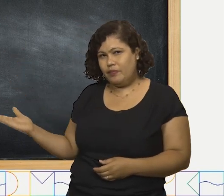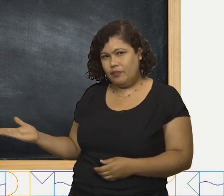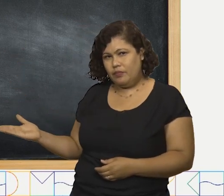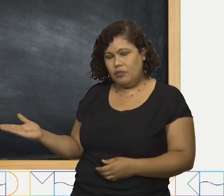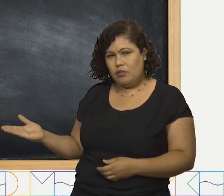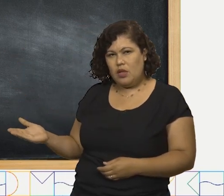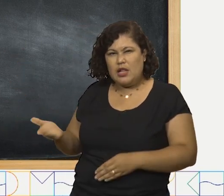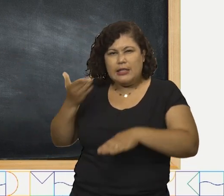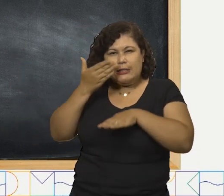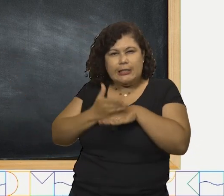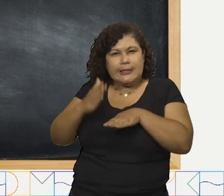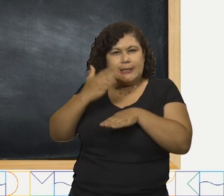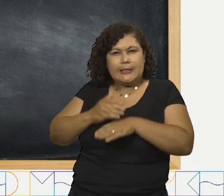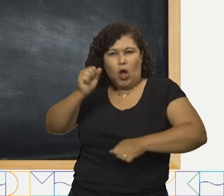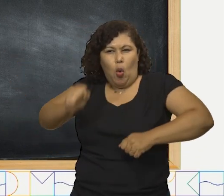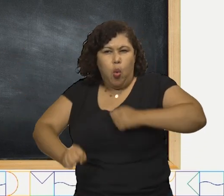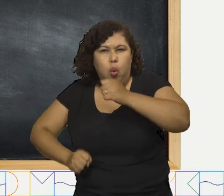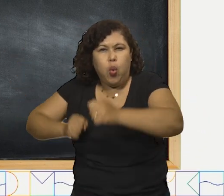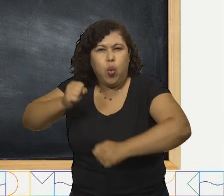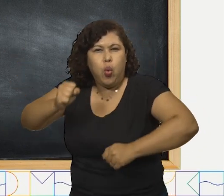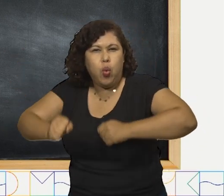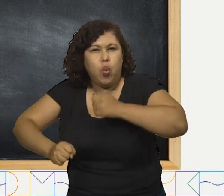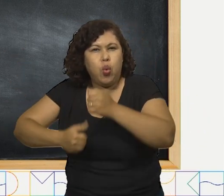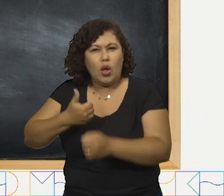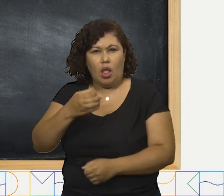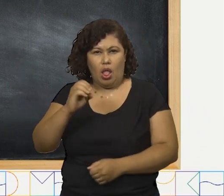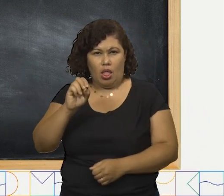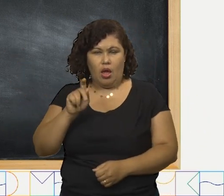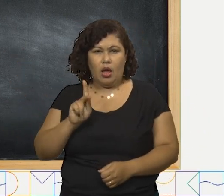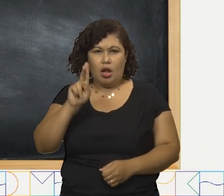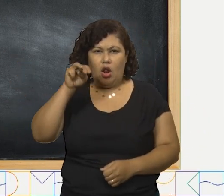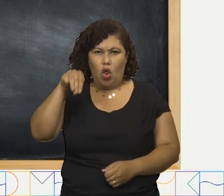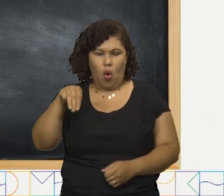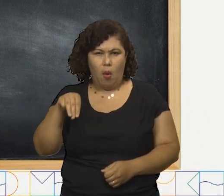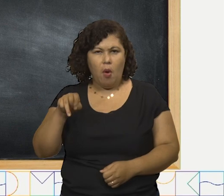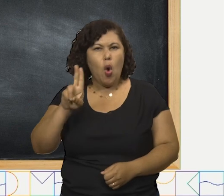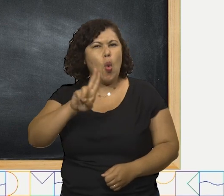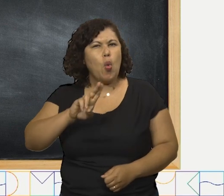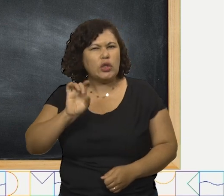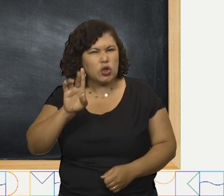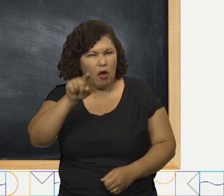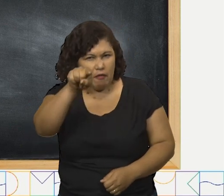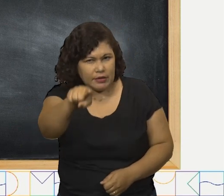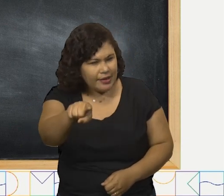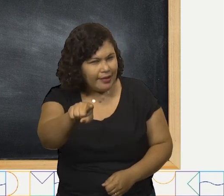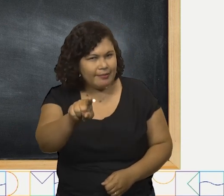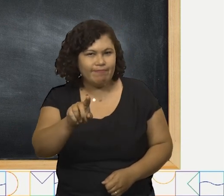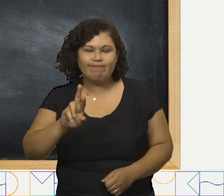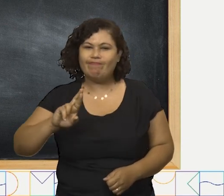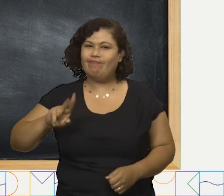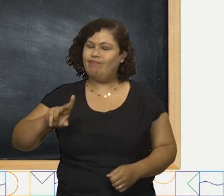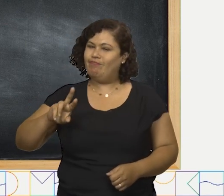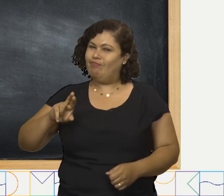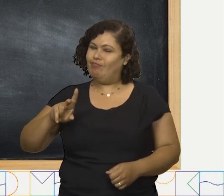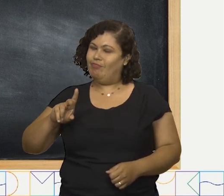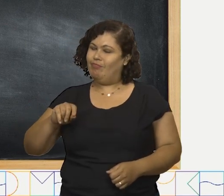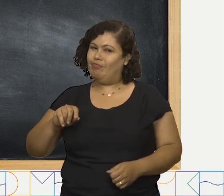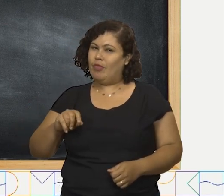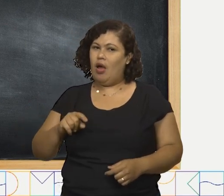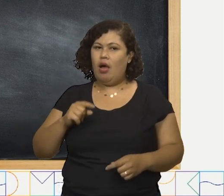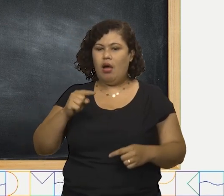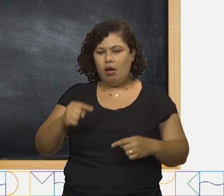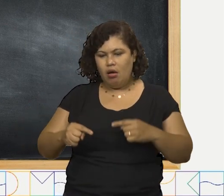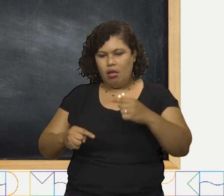corrida de 10 quilômetros não é útil só para você. A cada quilômetro